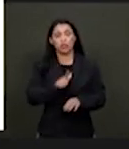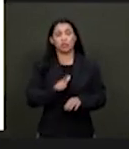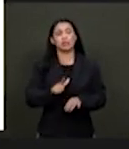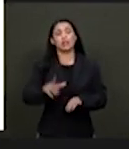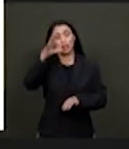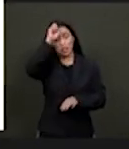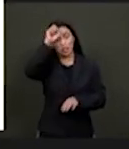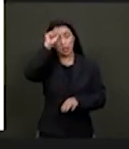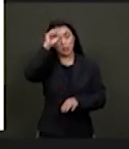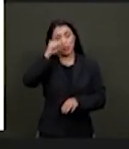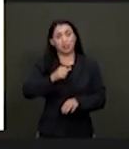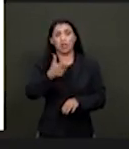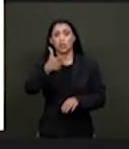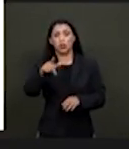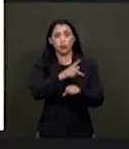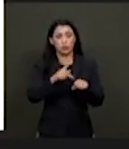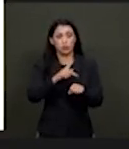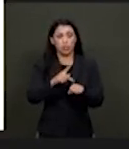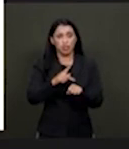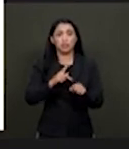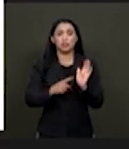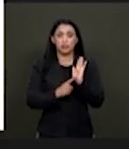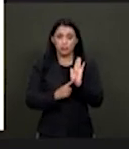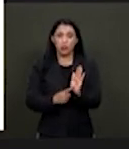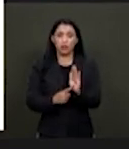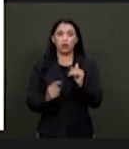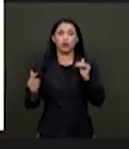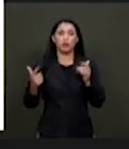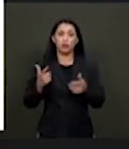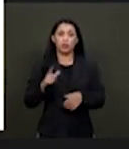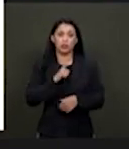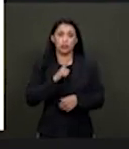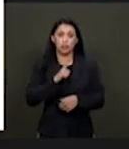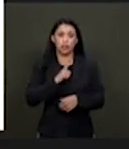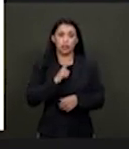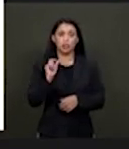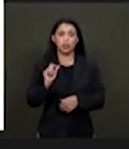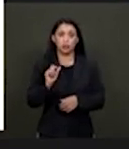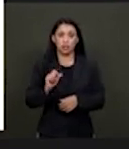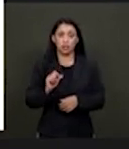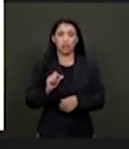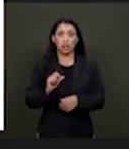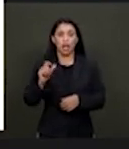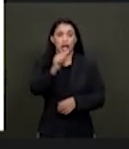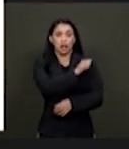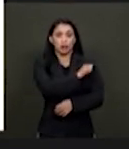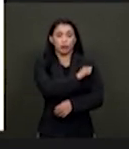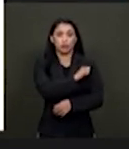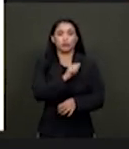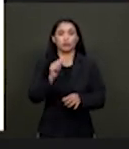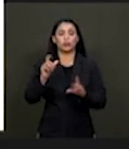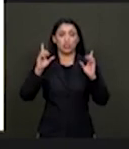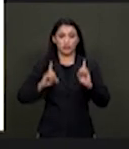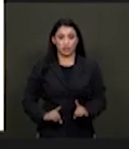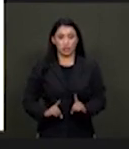Austrália e Países Baixos, comparando situações de alunos com deficiência severa em classes comuns